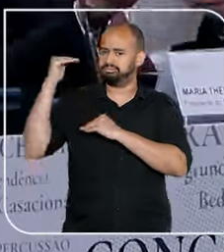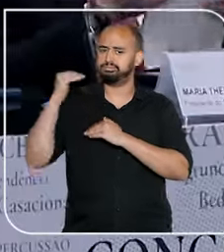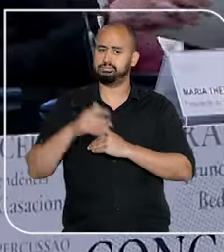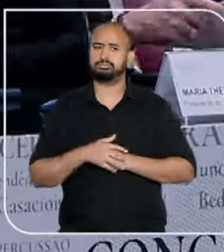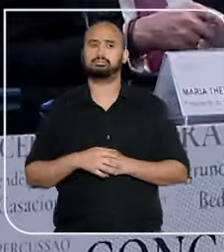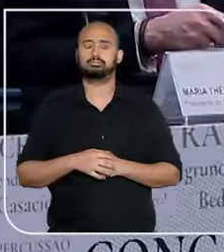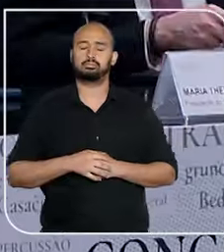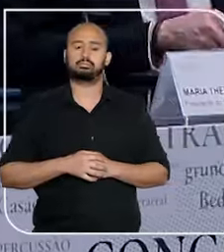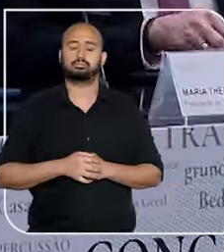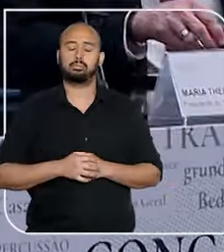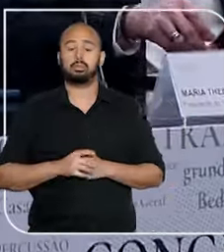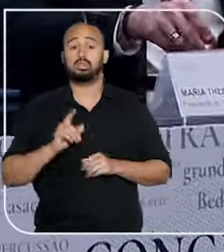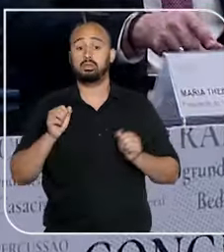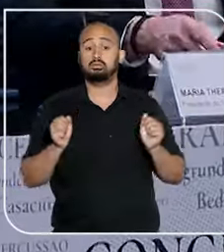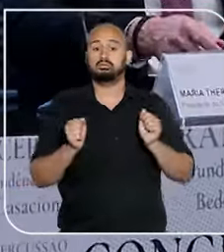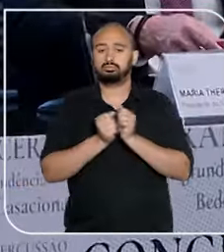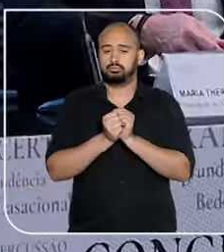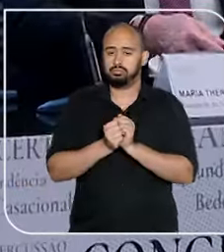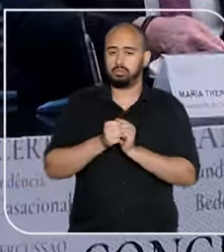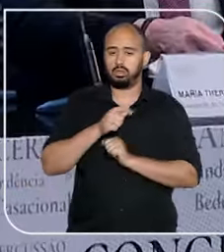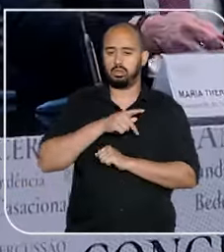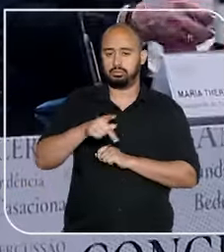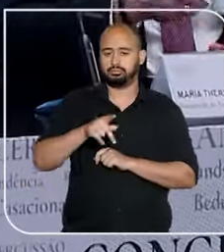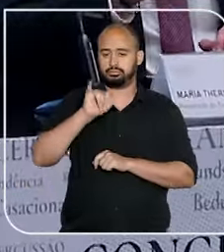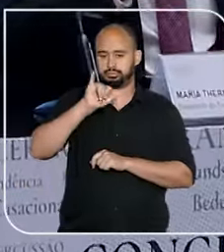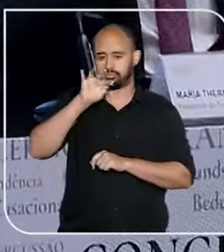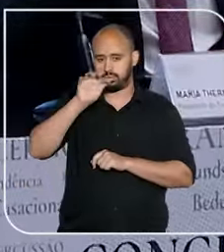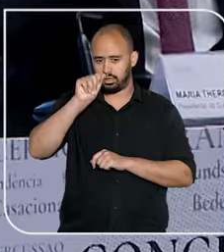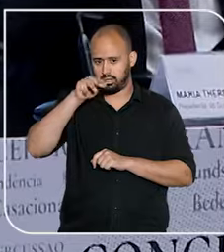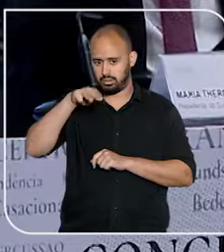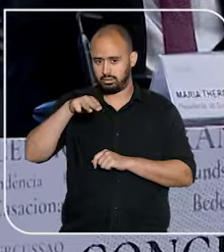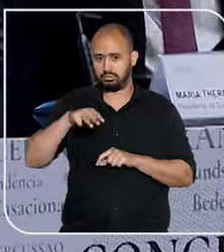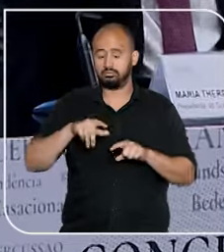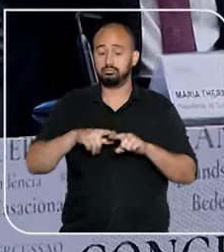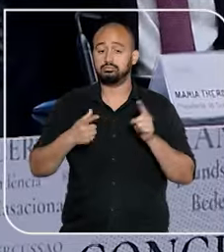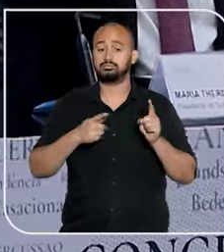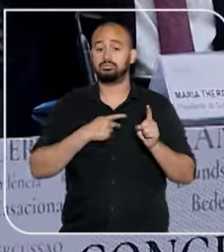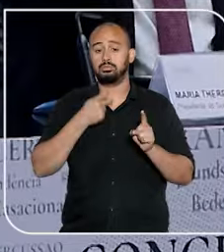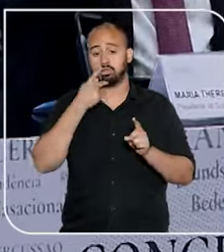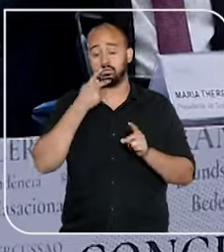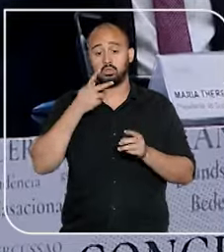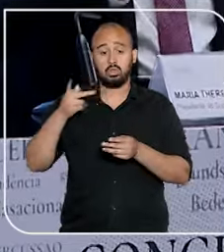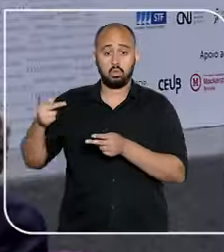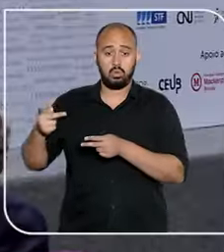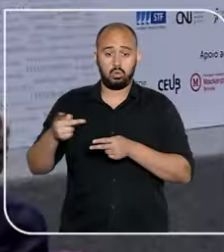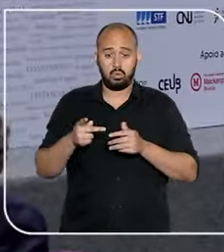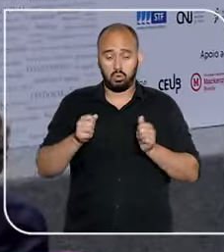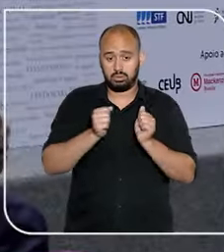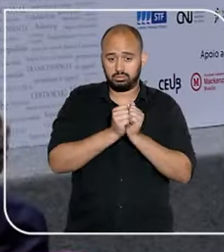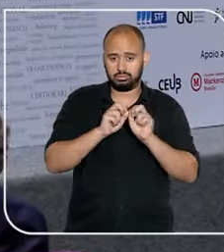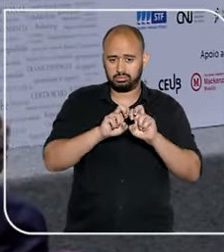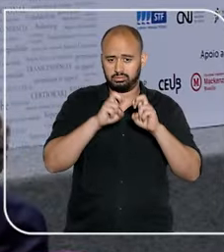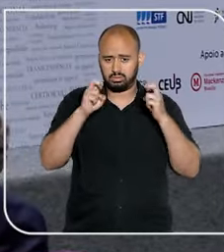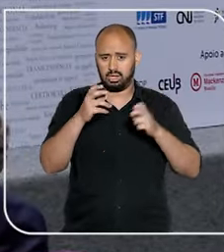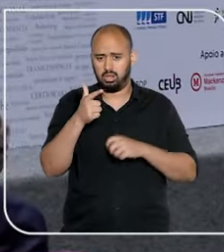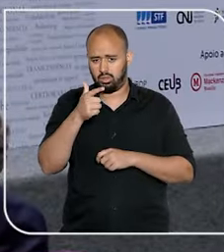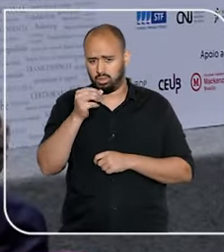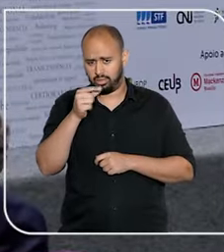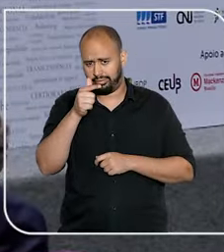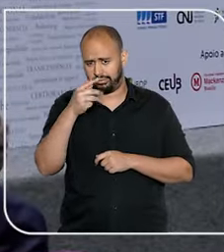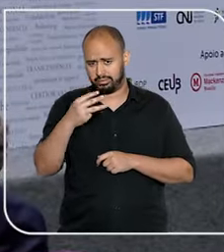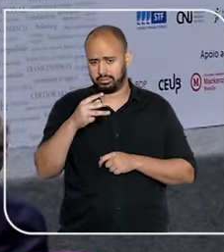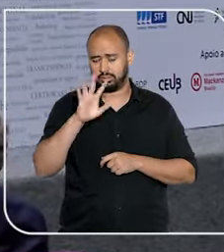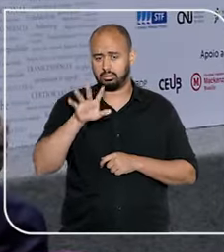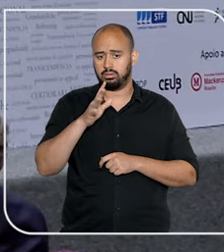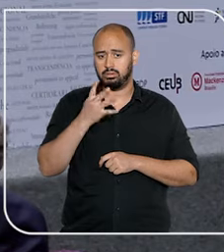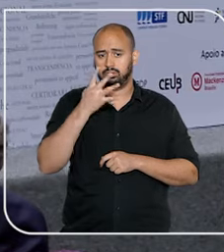O diretor-geral eleito da INFAM e ministro do STJ, Benedito Gonçalves, comentou que foram recebidos na Corte, em